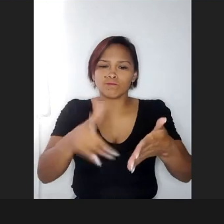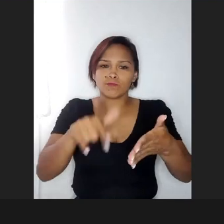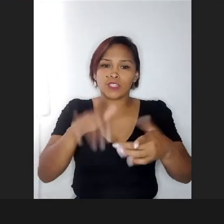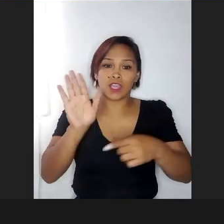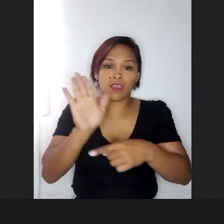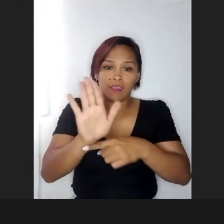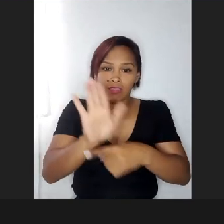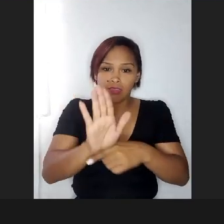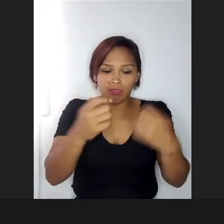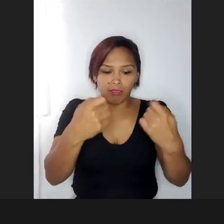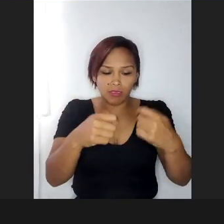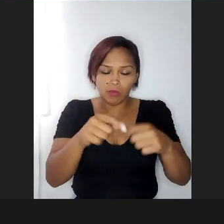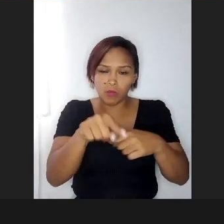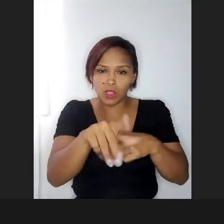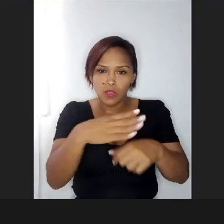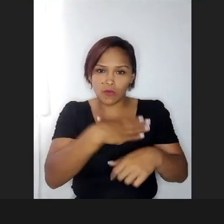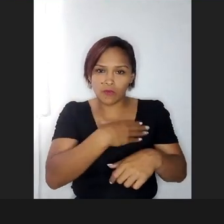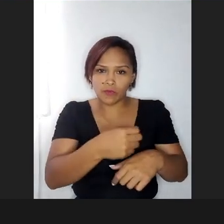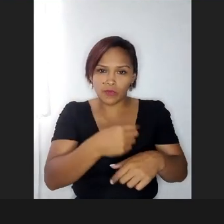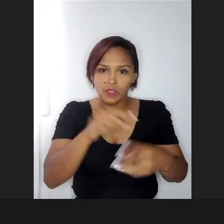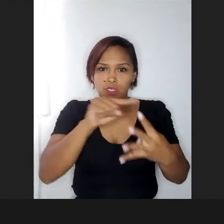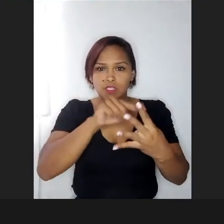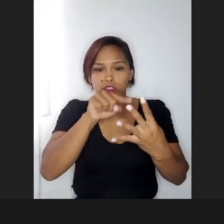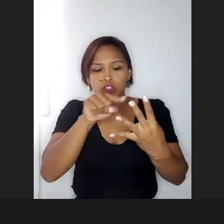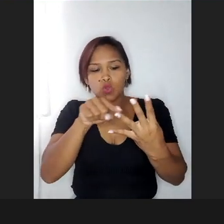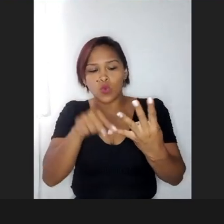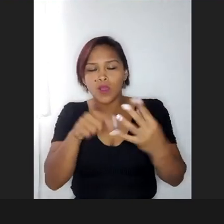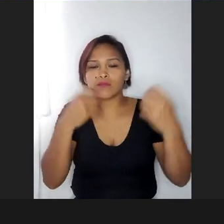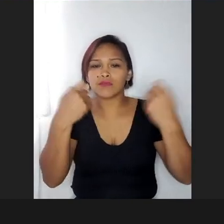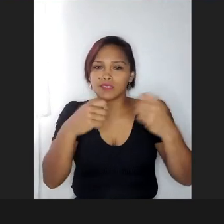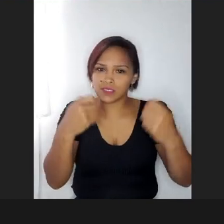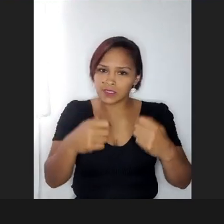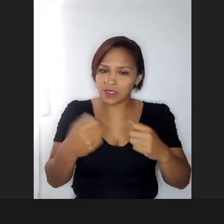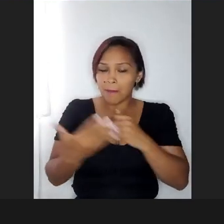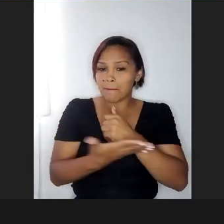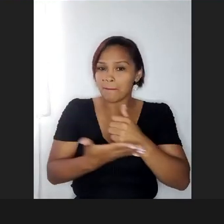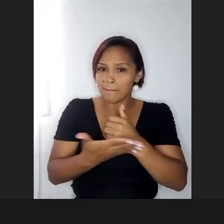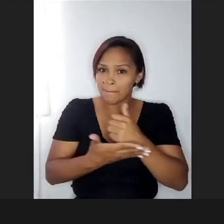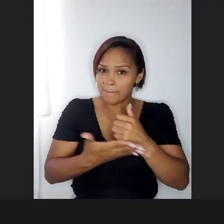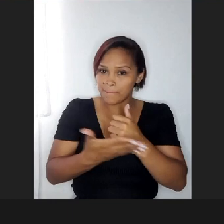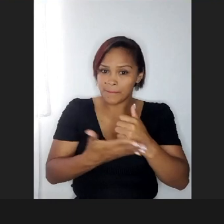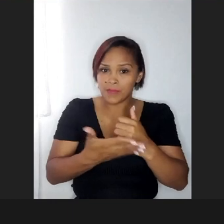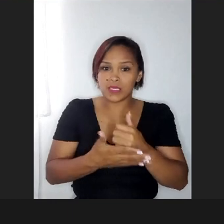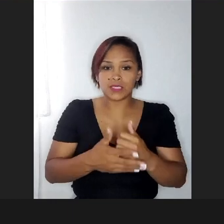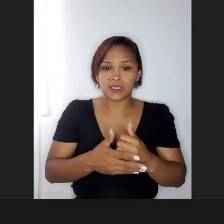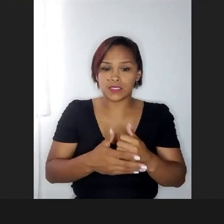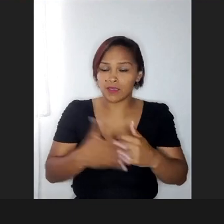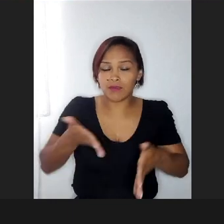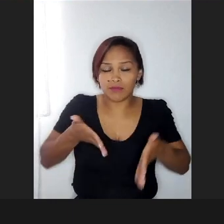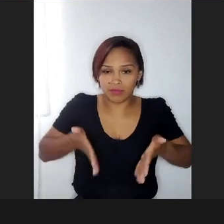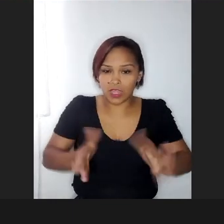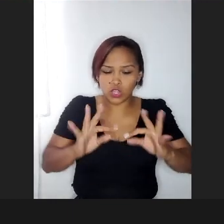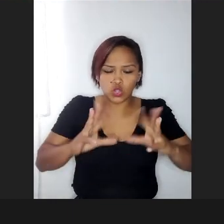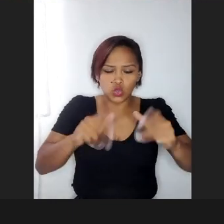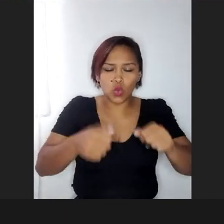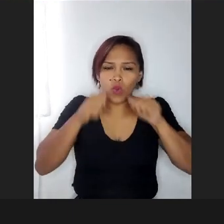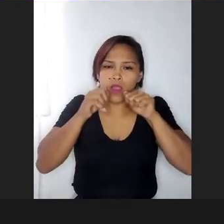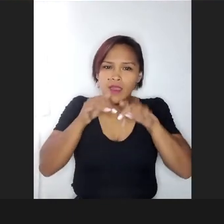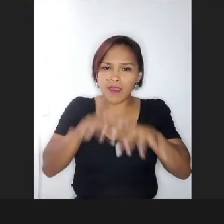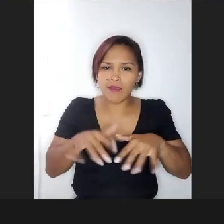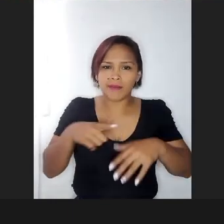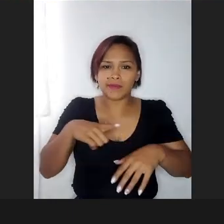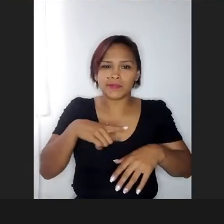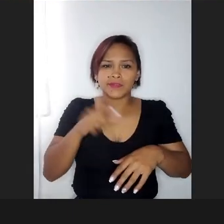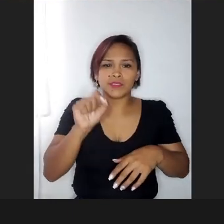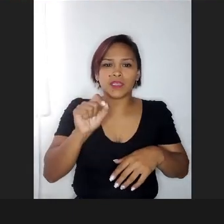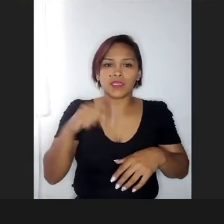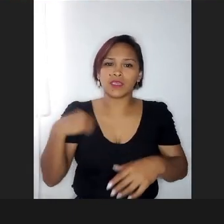necessidades, e essas quatro necessidades básicas e inatas que todas as crianças têm, e que a